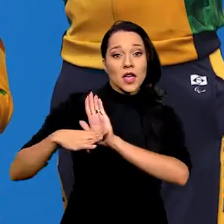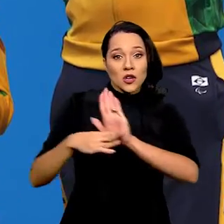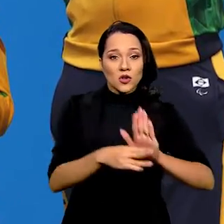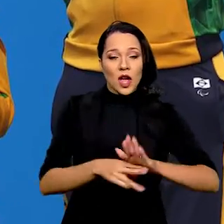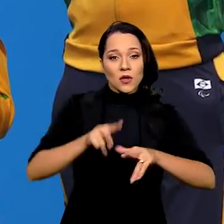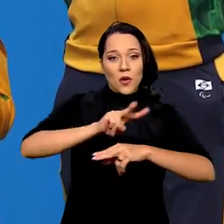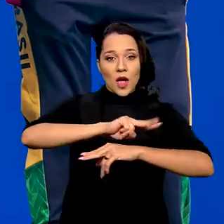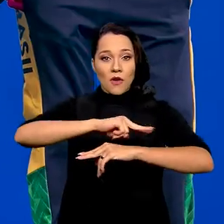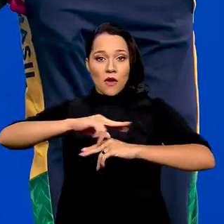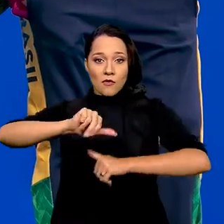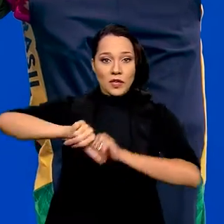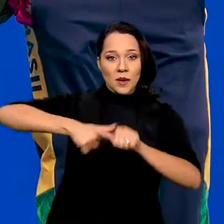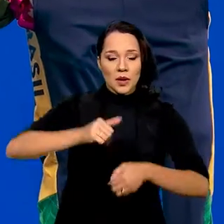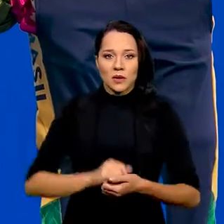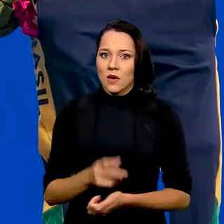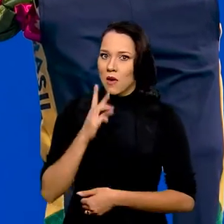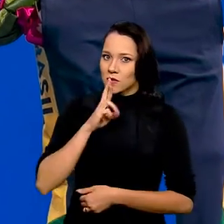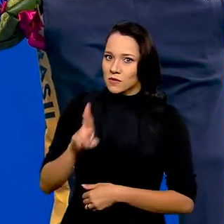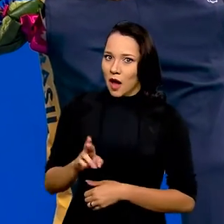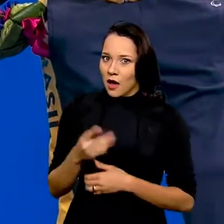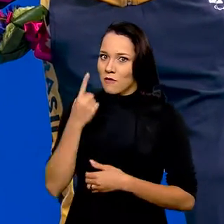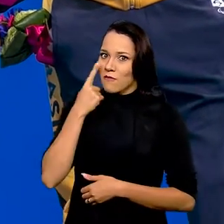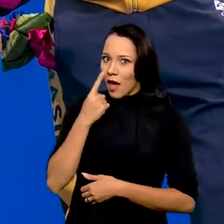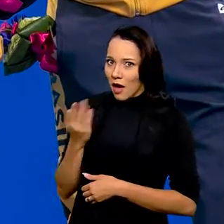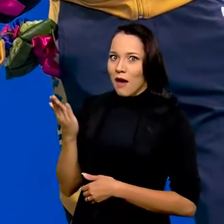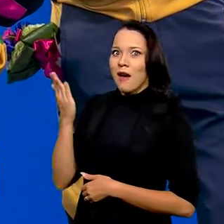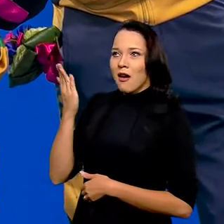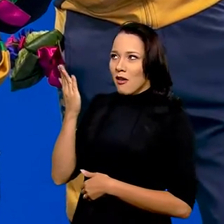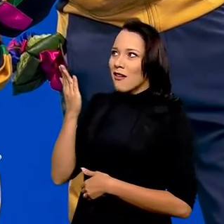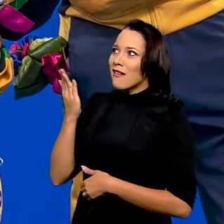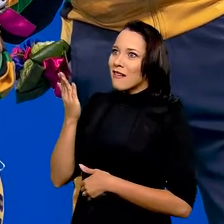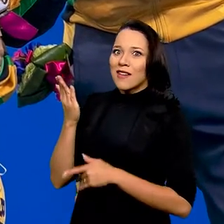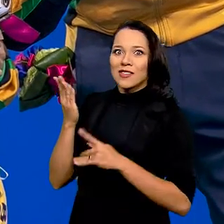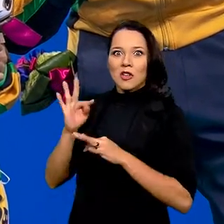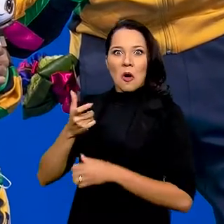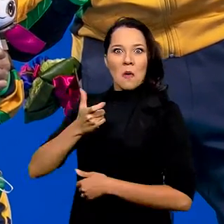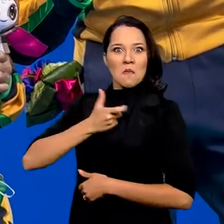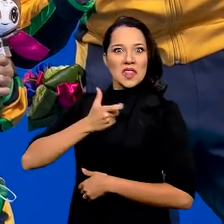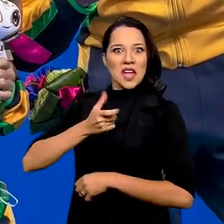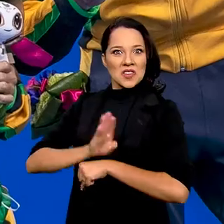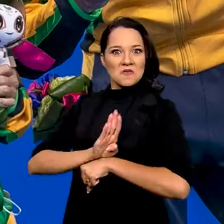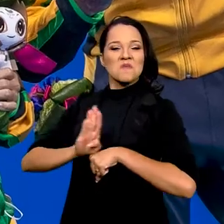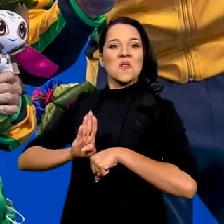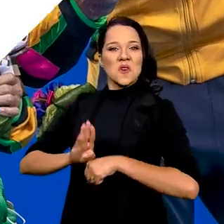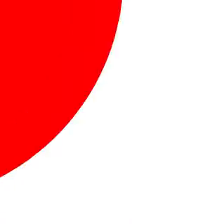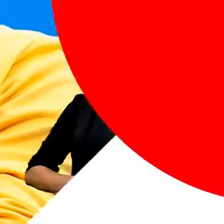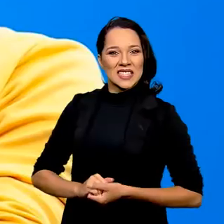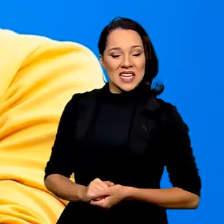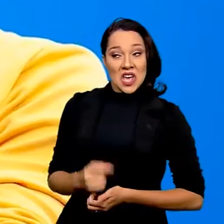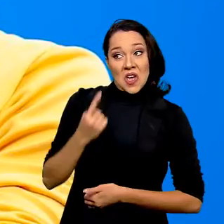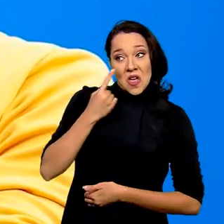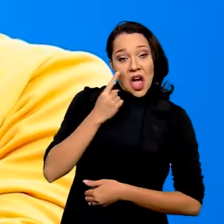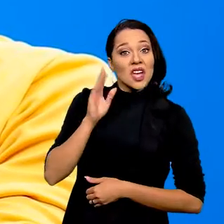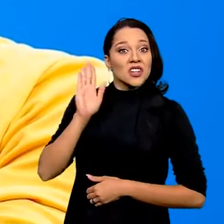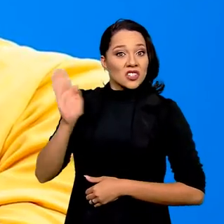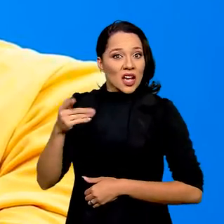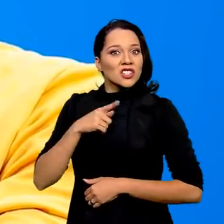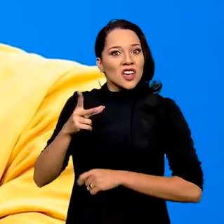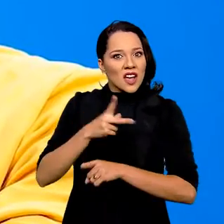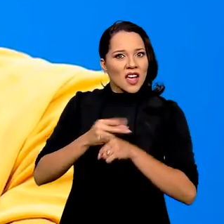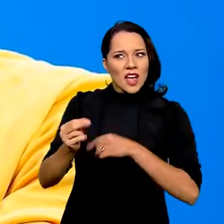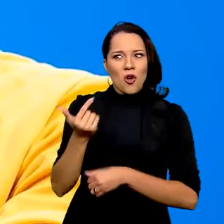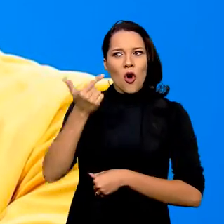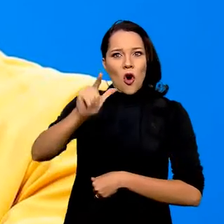a equipe do revezamento. O resultado é isso aqui, Galera com a medalha de bronze no peito. E olha que o Daniel já vinha